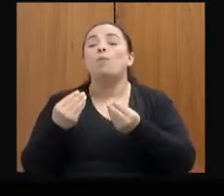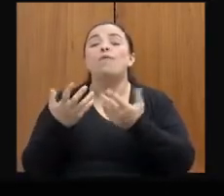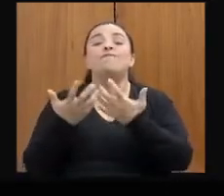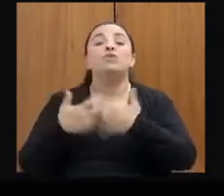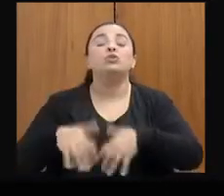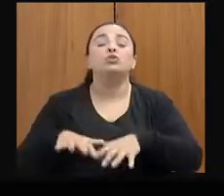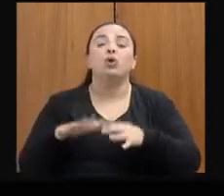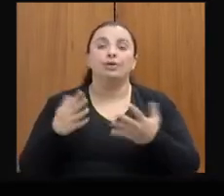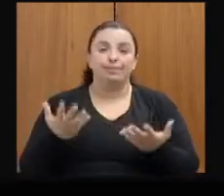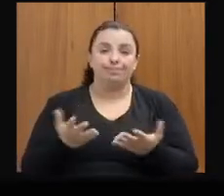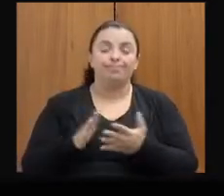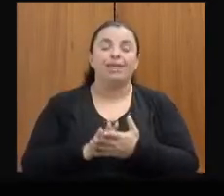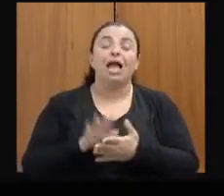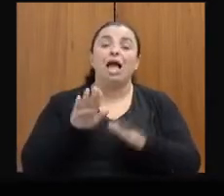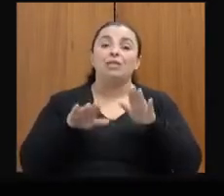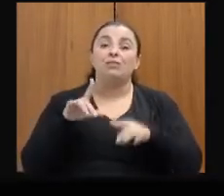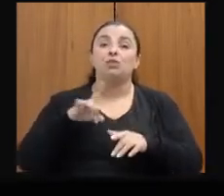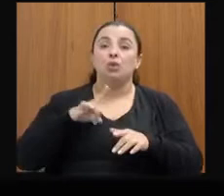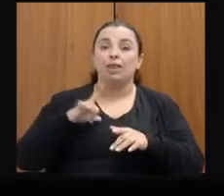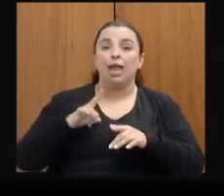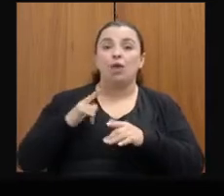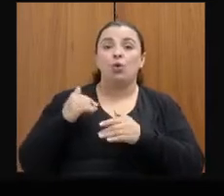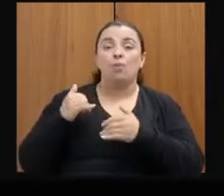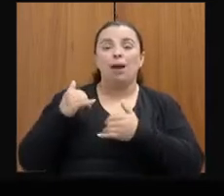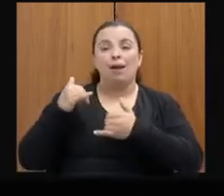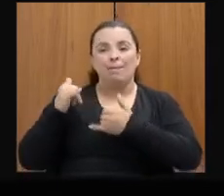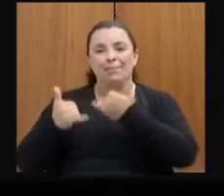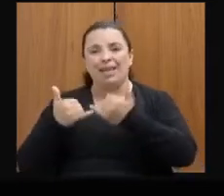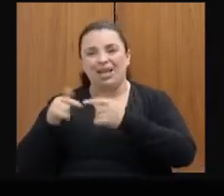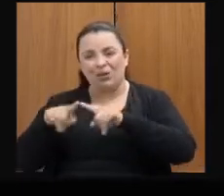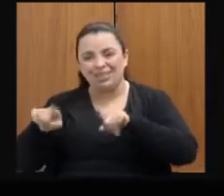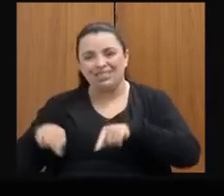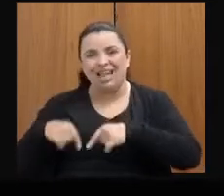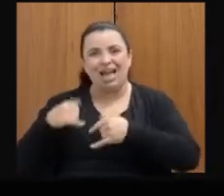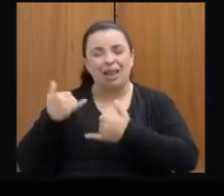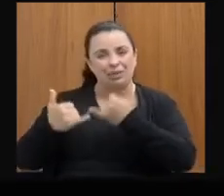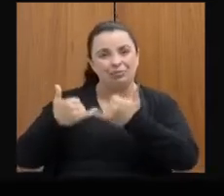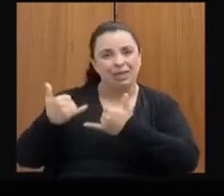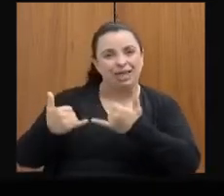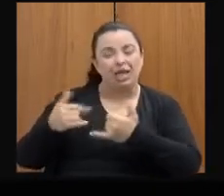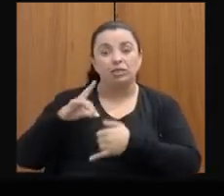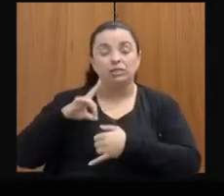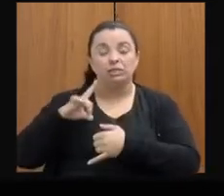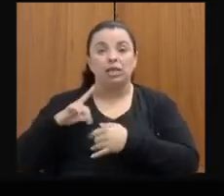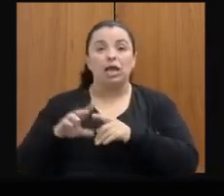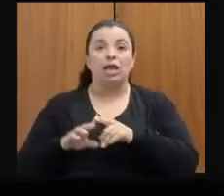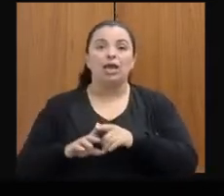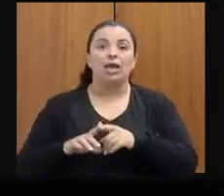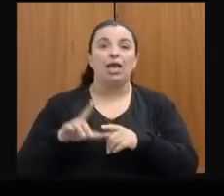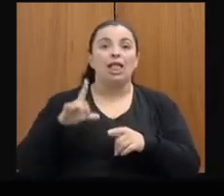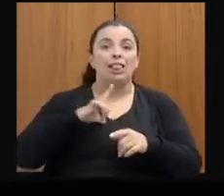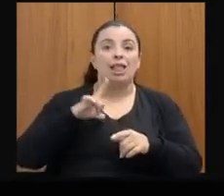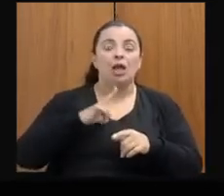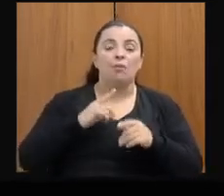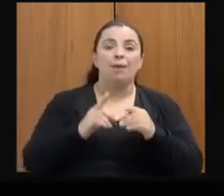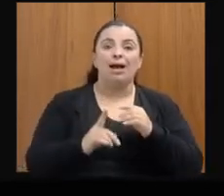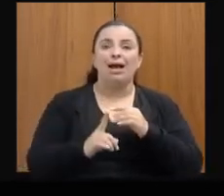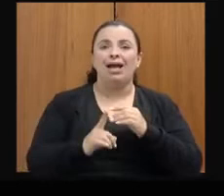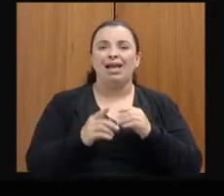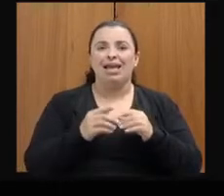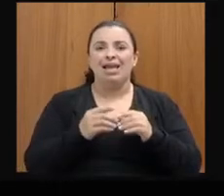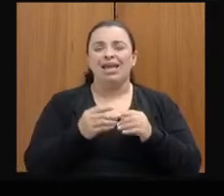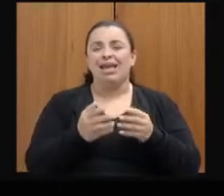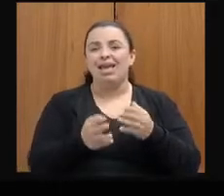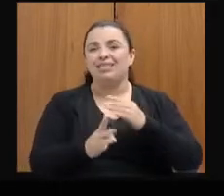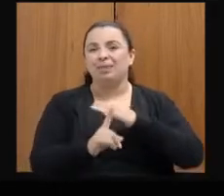separadas para profissionais, outros não têm. Eu tenho uma recepção que pode acolher essa mulher melhor, outros não têm.